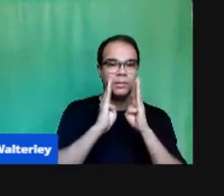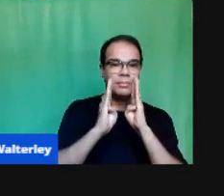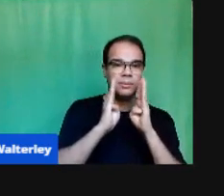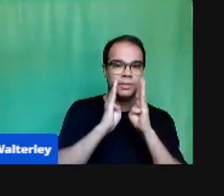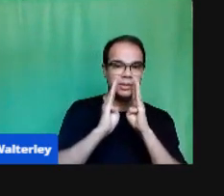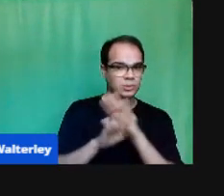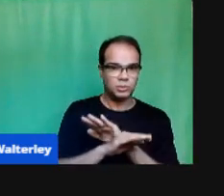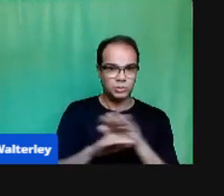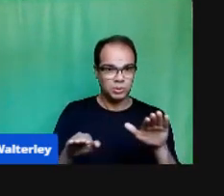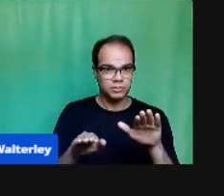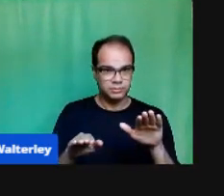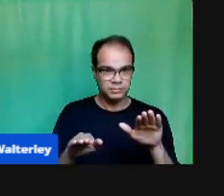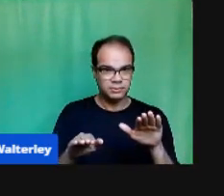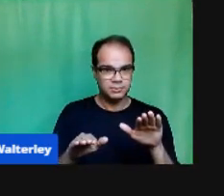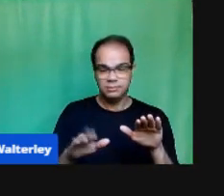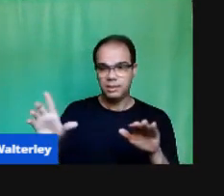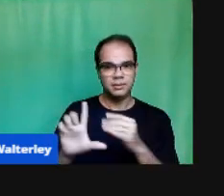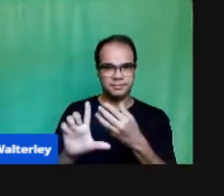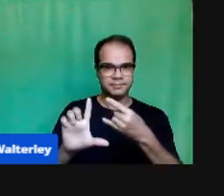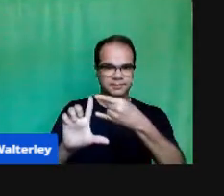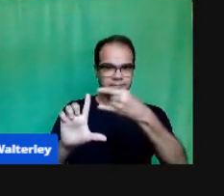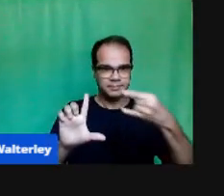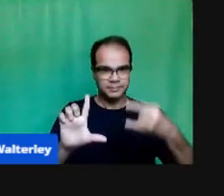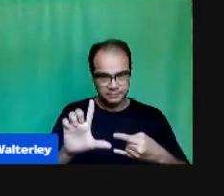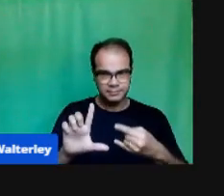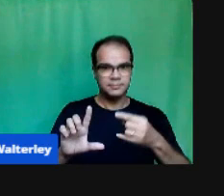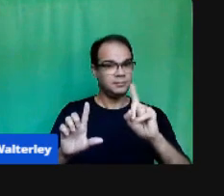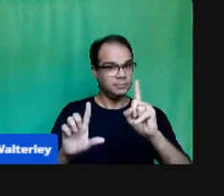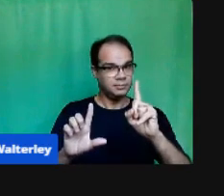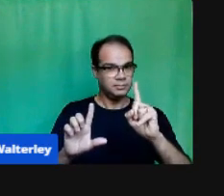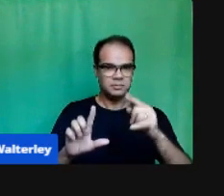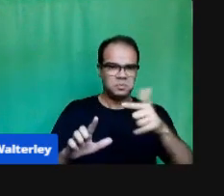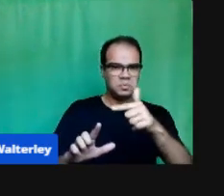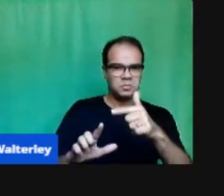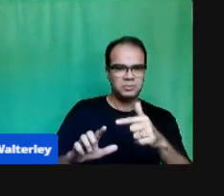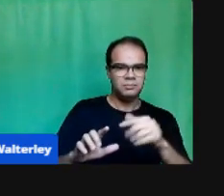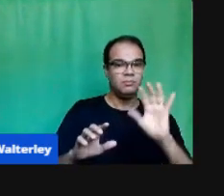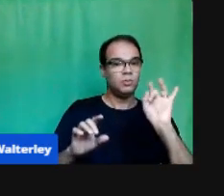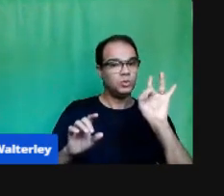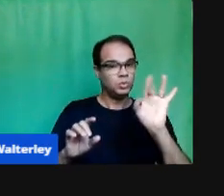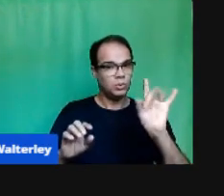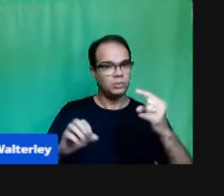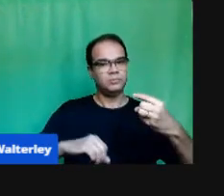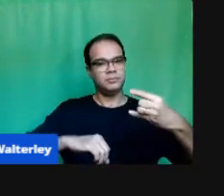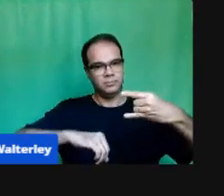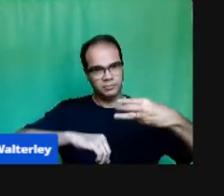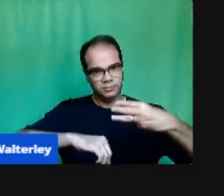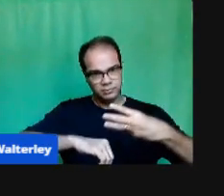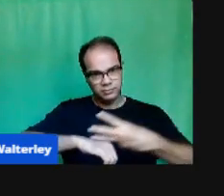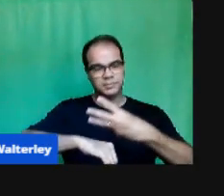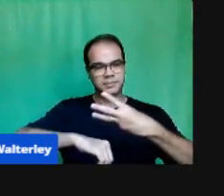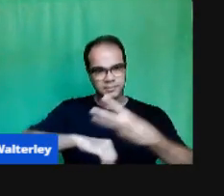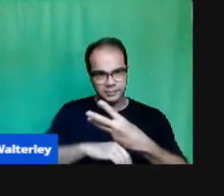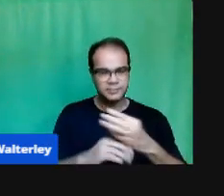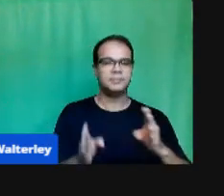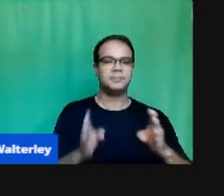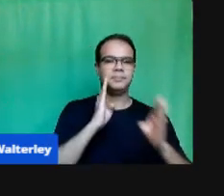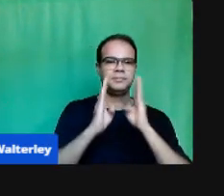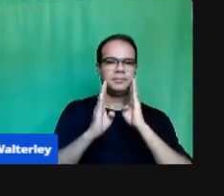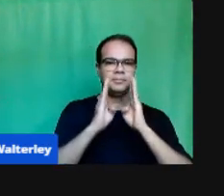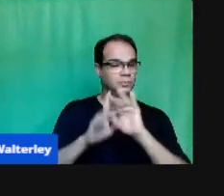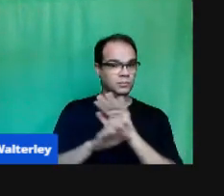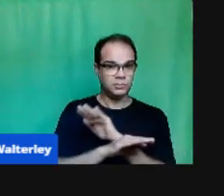Acessar essa aula Na medida do possível Porque nós temos Também Que levar em consideração